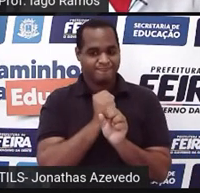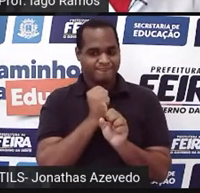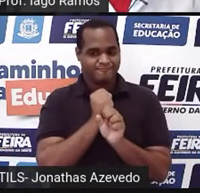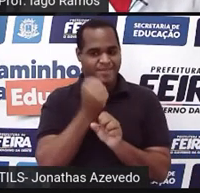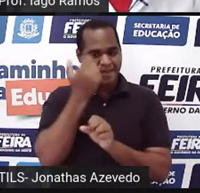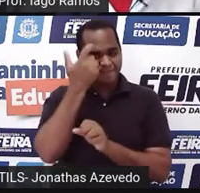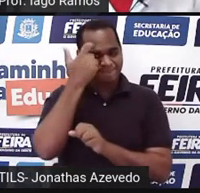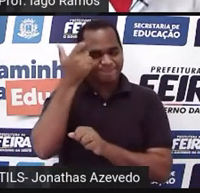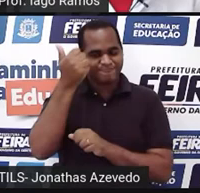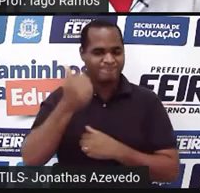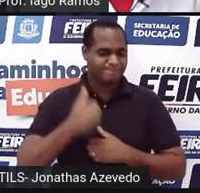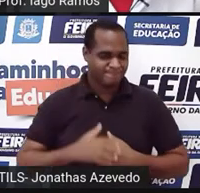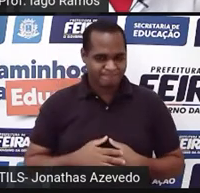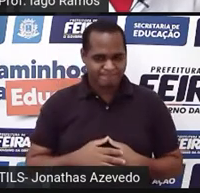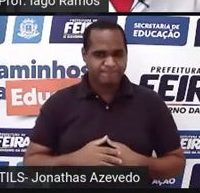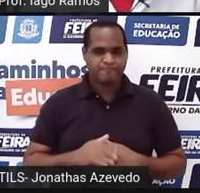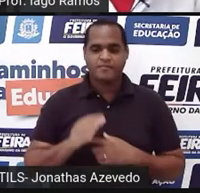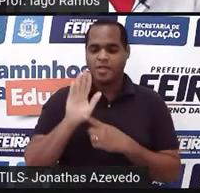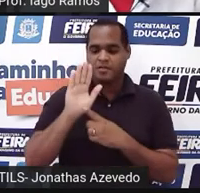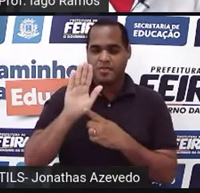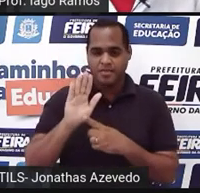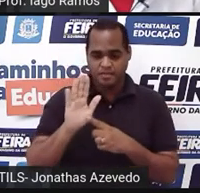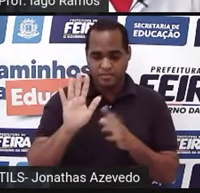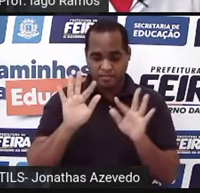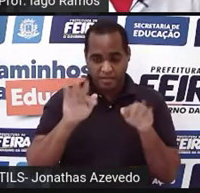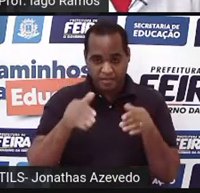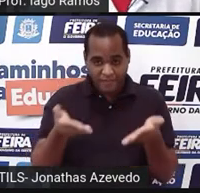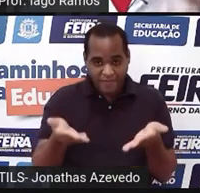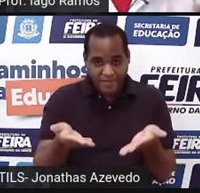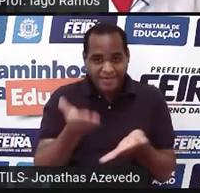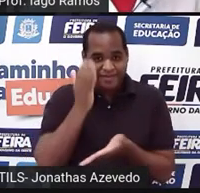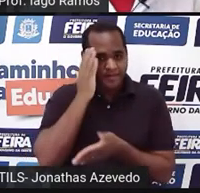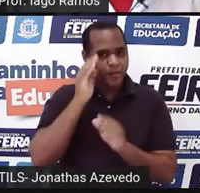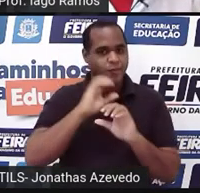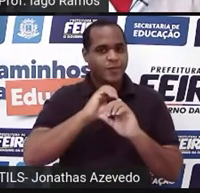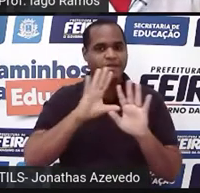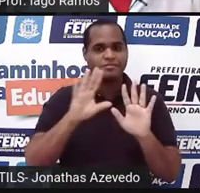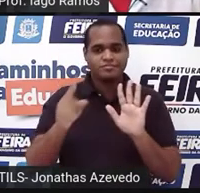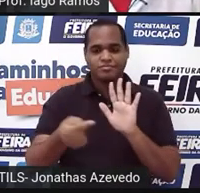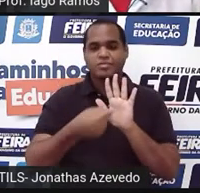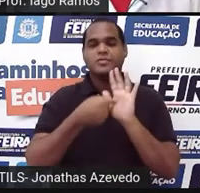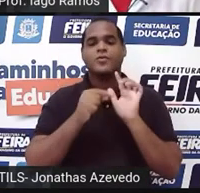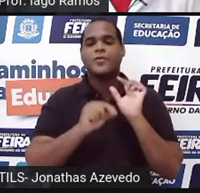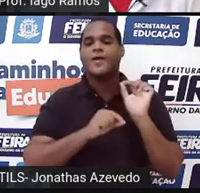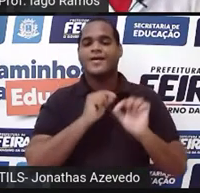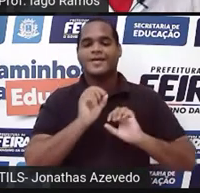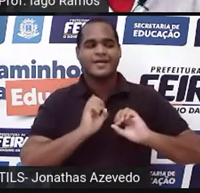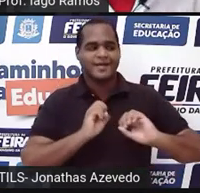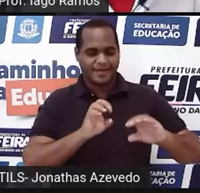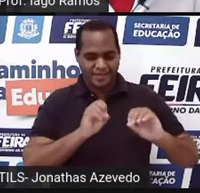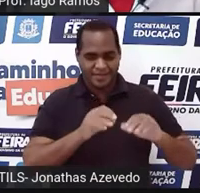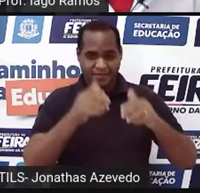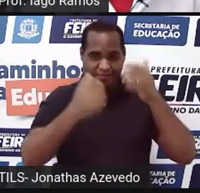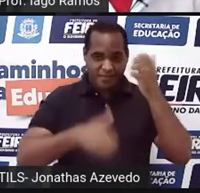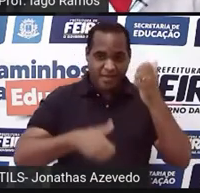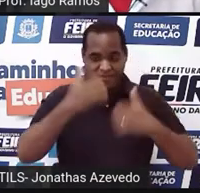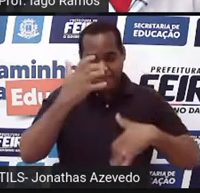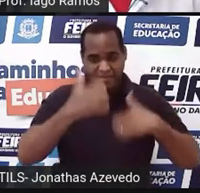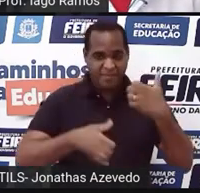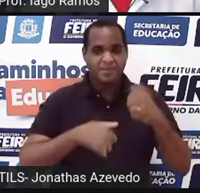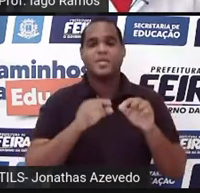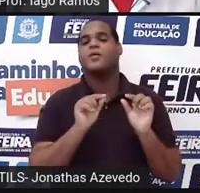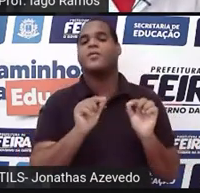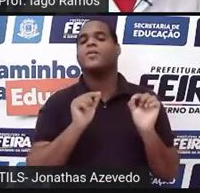tá bom? mas, até aqui você entendeu qual é o objetivo da nossa aula, onde é que a gente quer chegar, né?